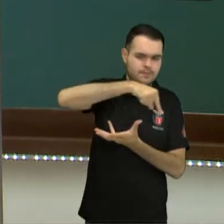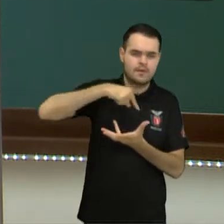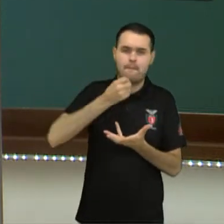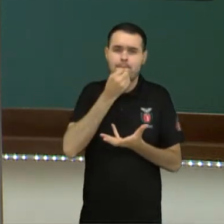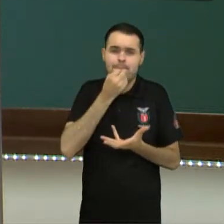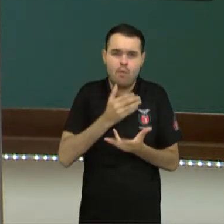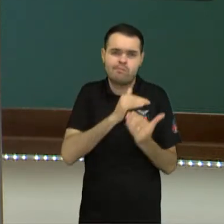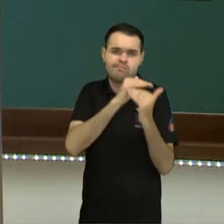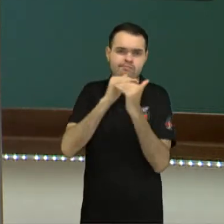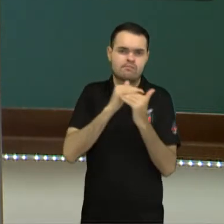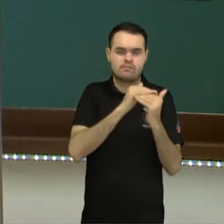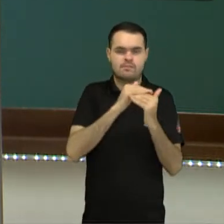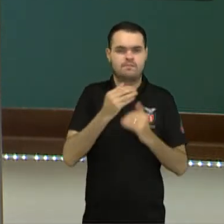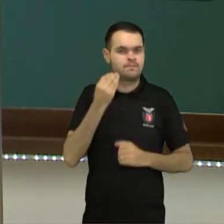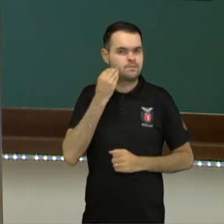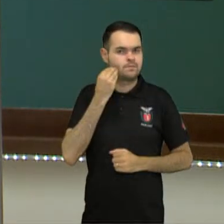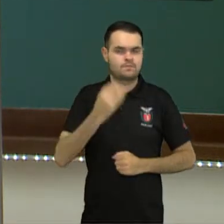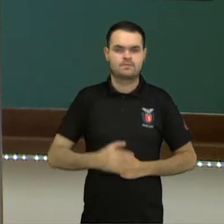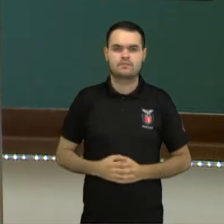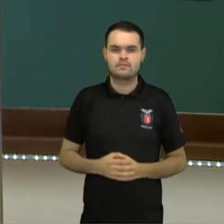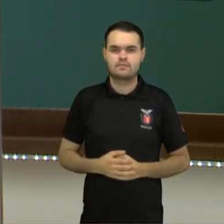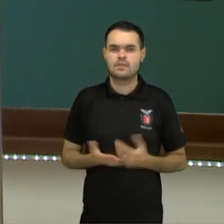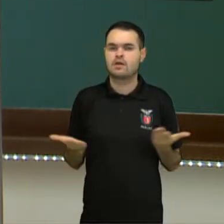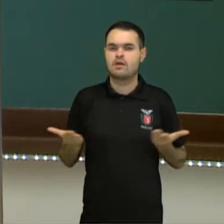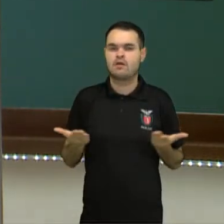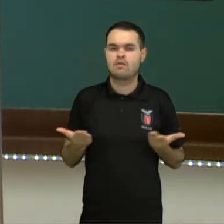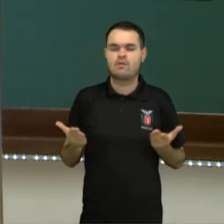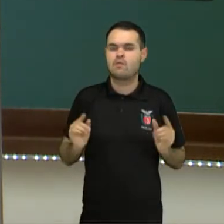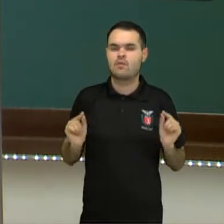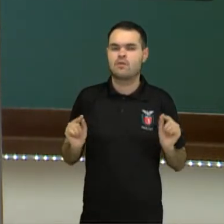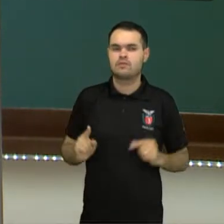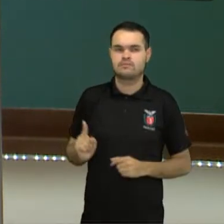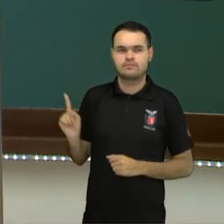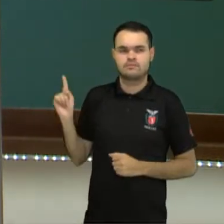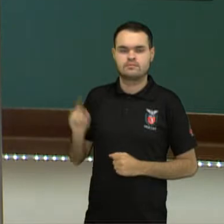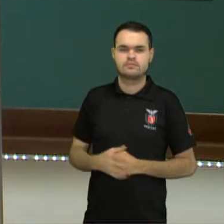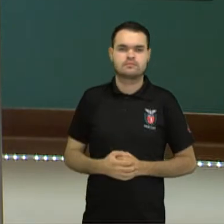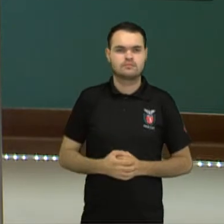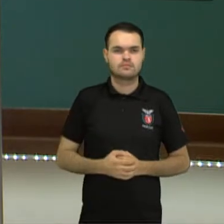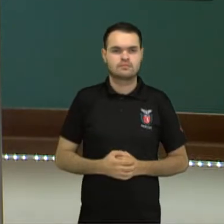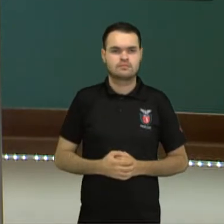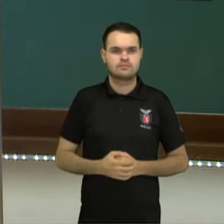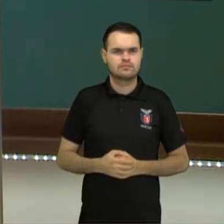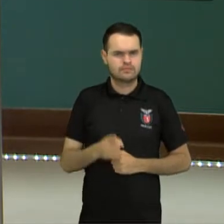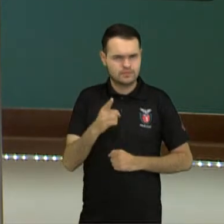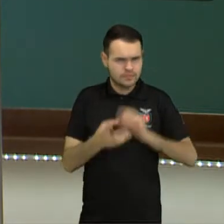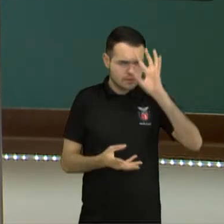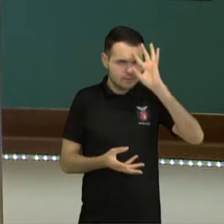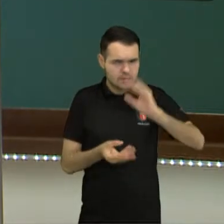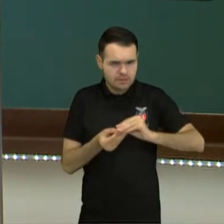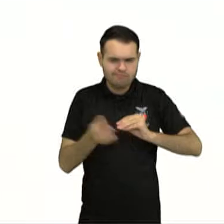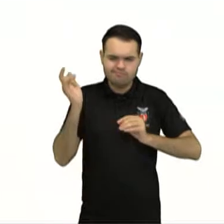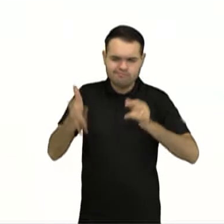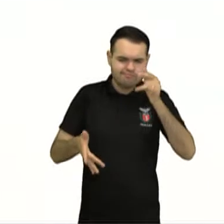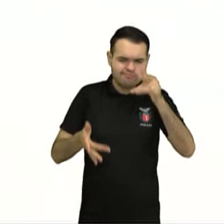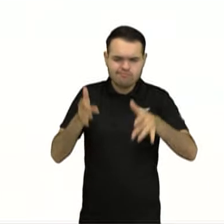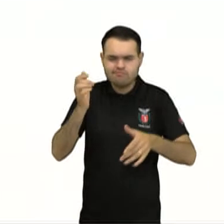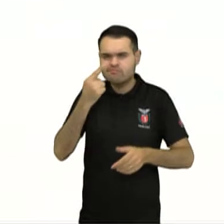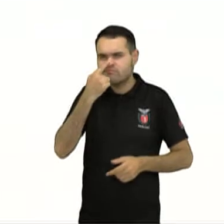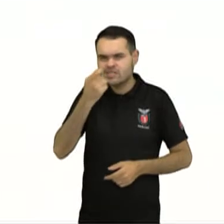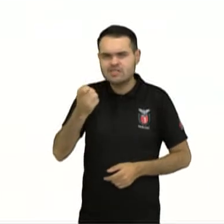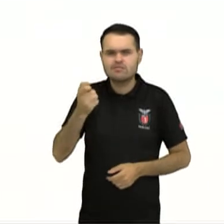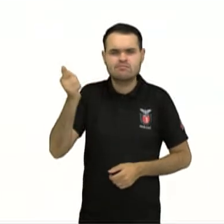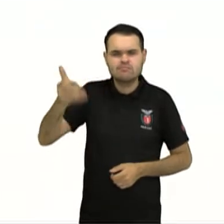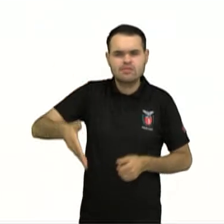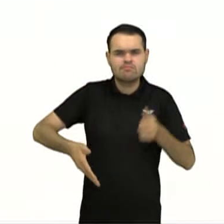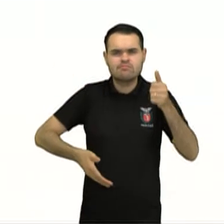Vamos a seguir. E agora? Agora, que se entende por basura ou chatarra